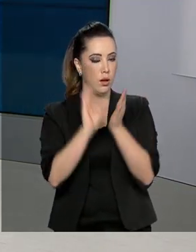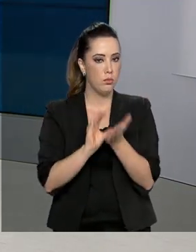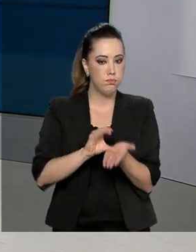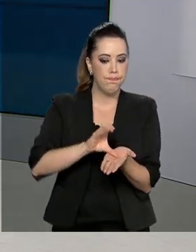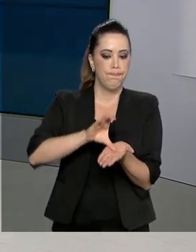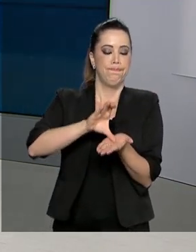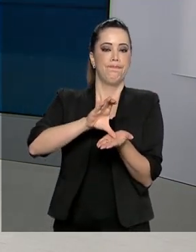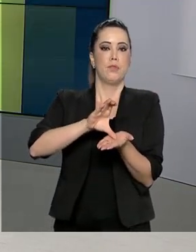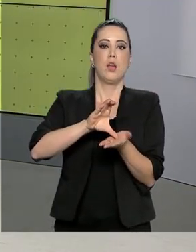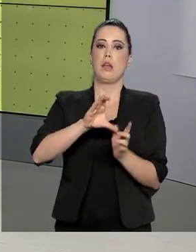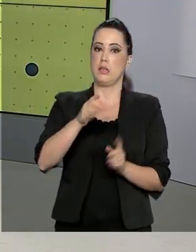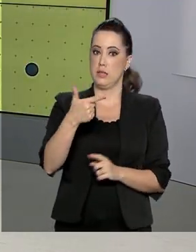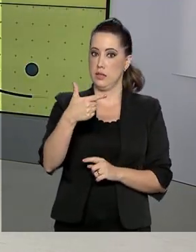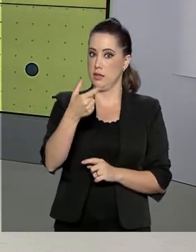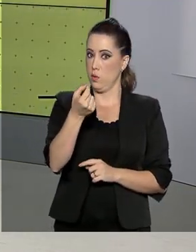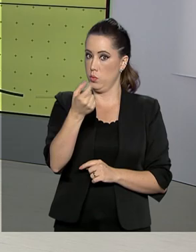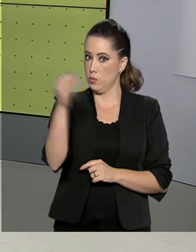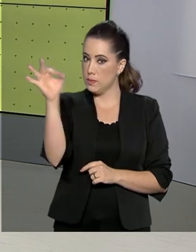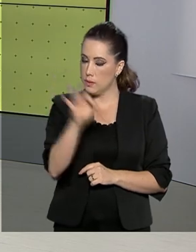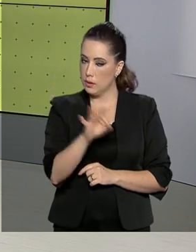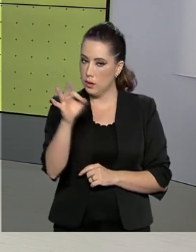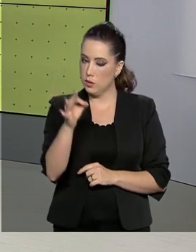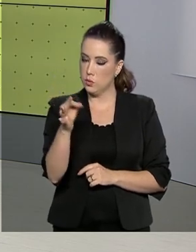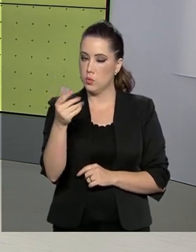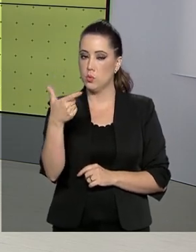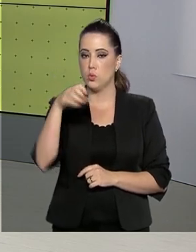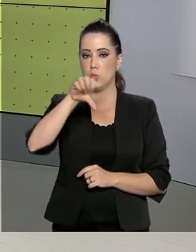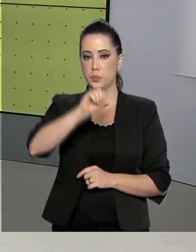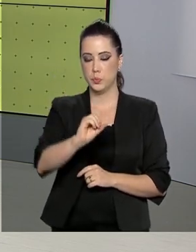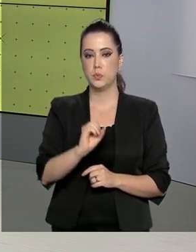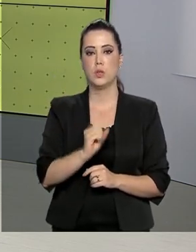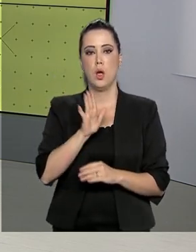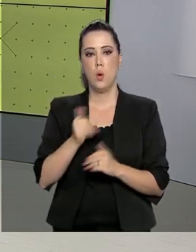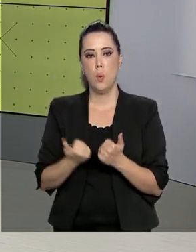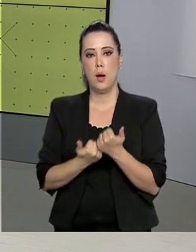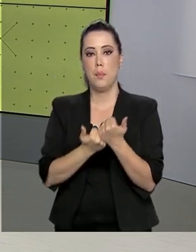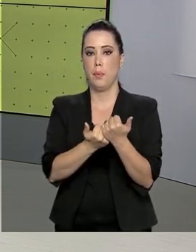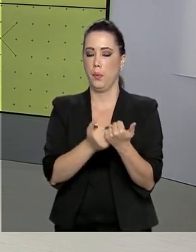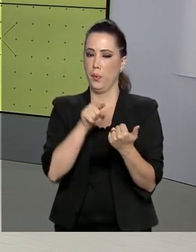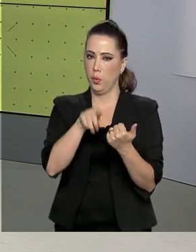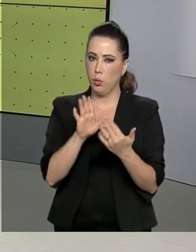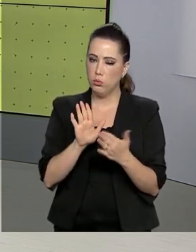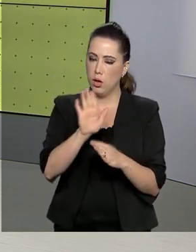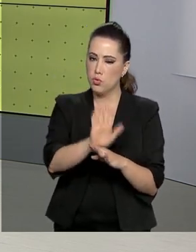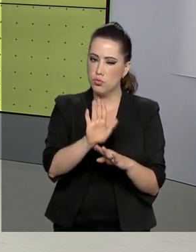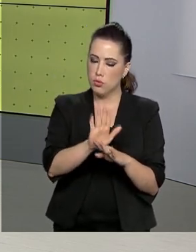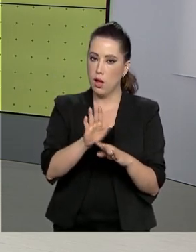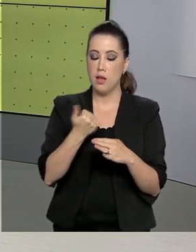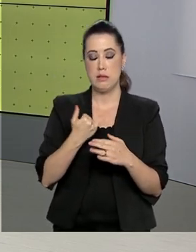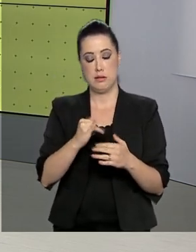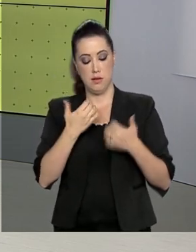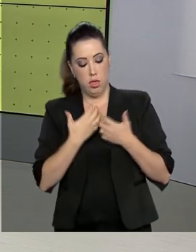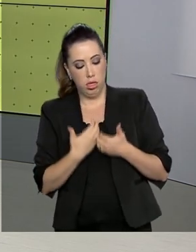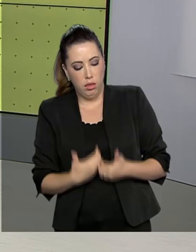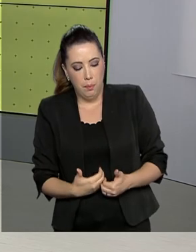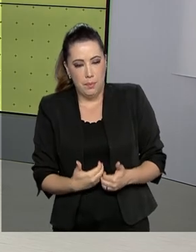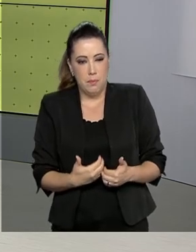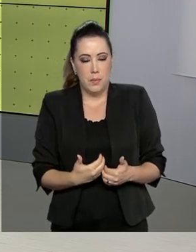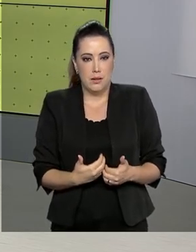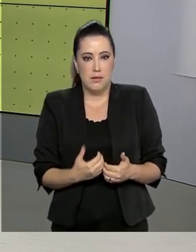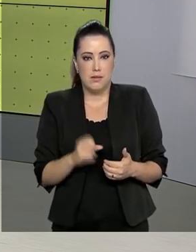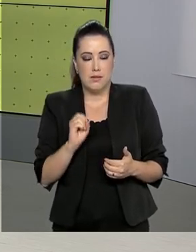crescimento de 200% em 2019. A assistência vai desde depressão, ansiedade e